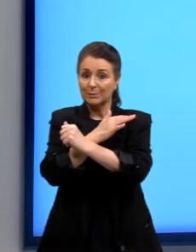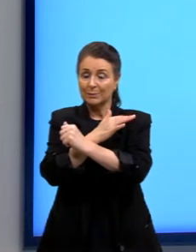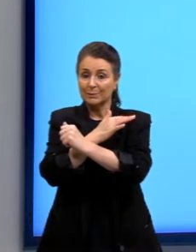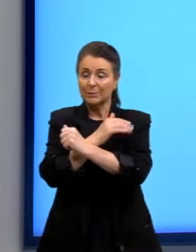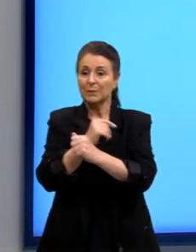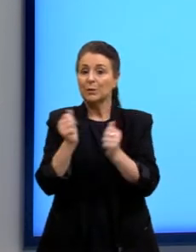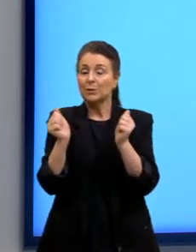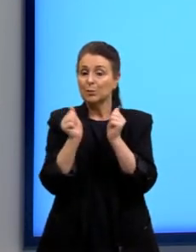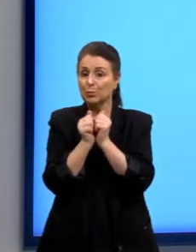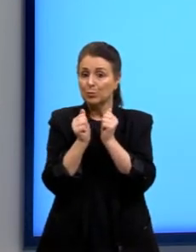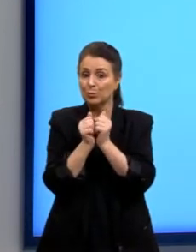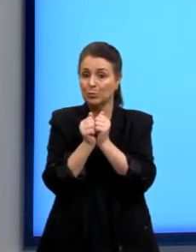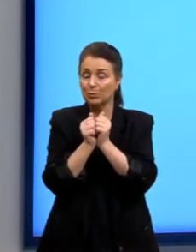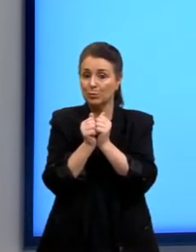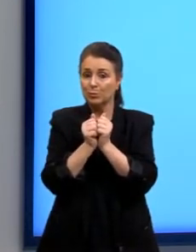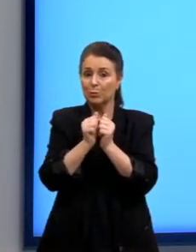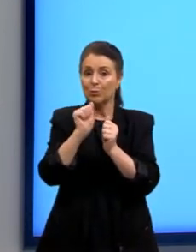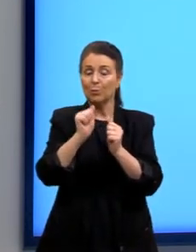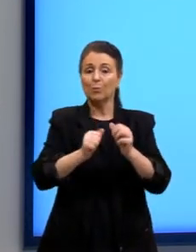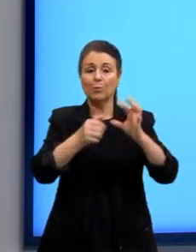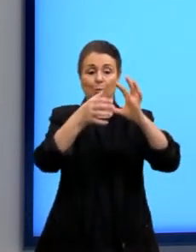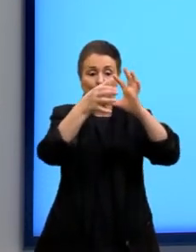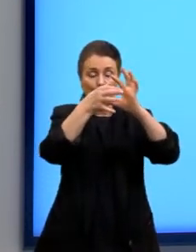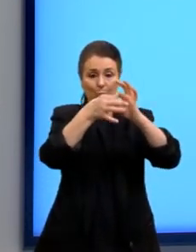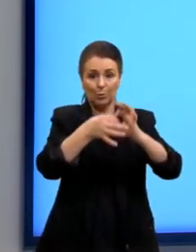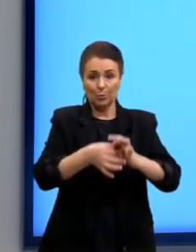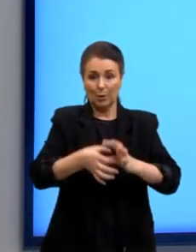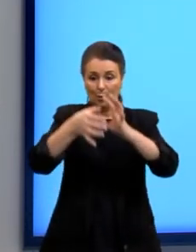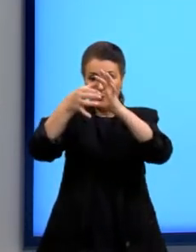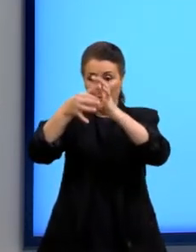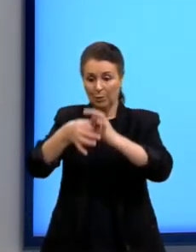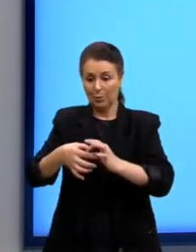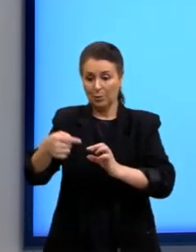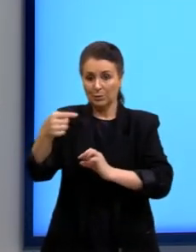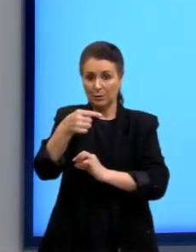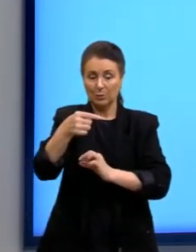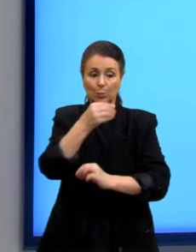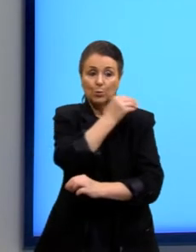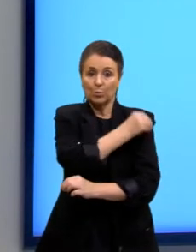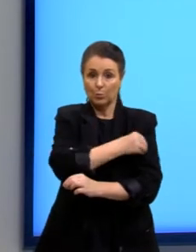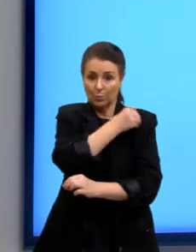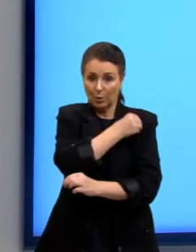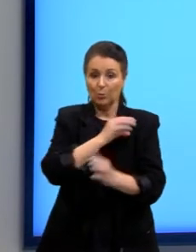junto com o meu alceno. E também o álcool como catalisador.